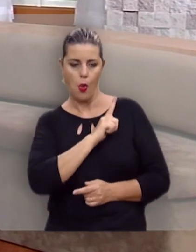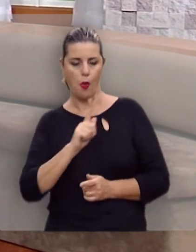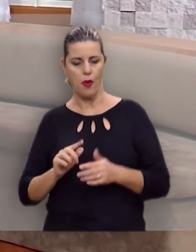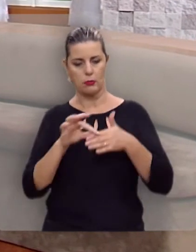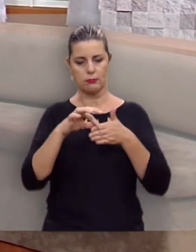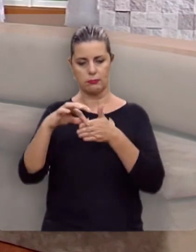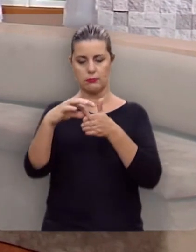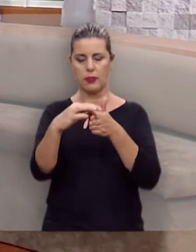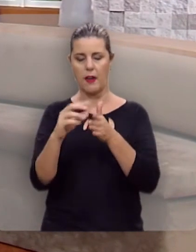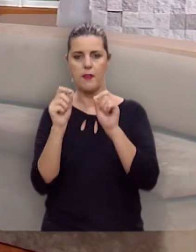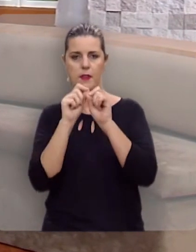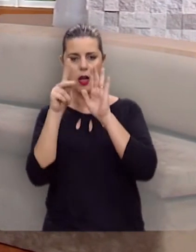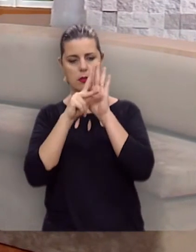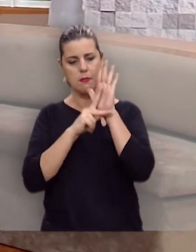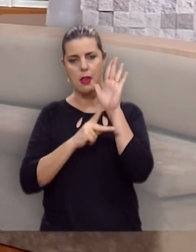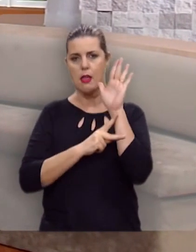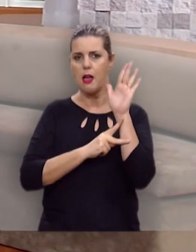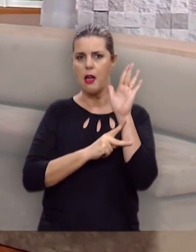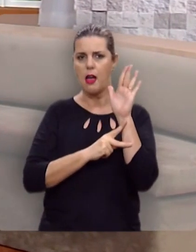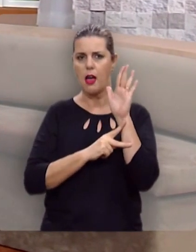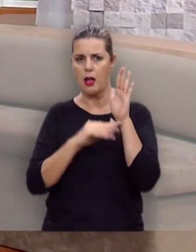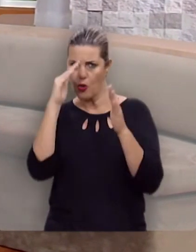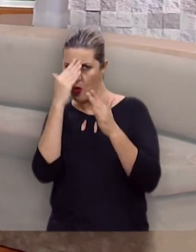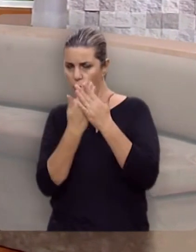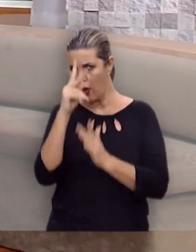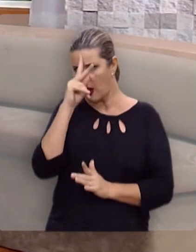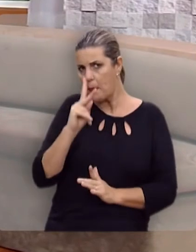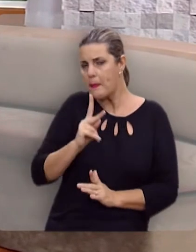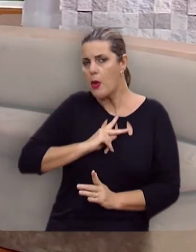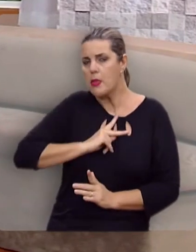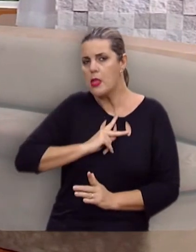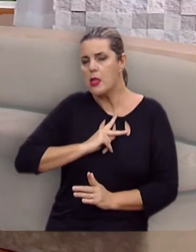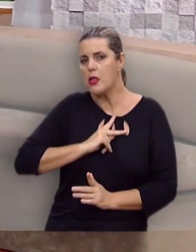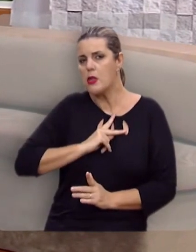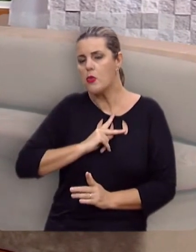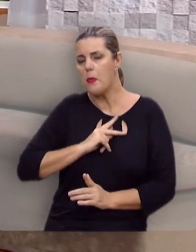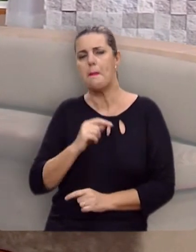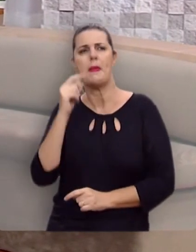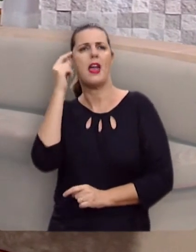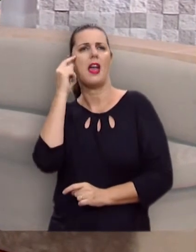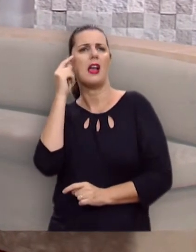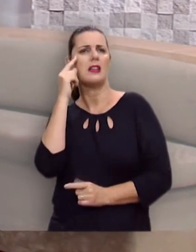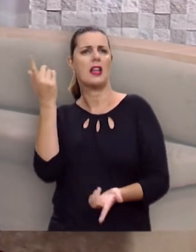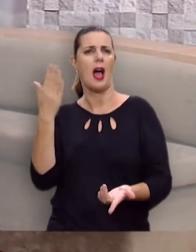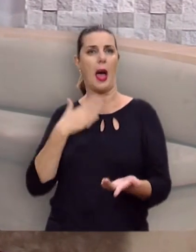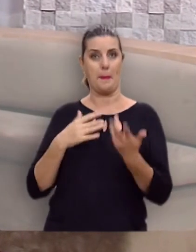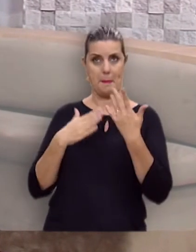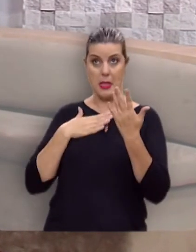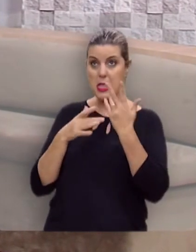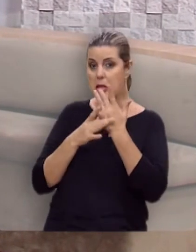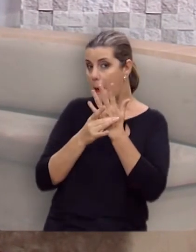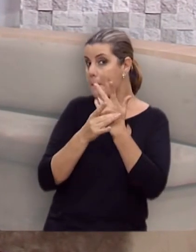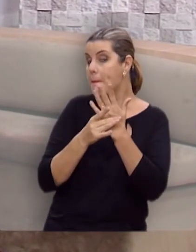aquele que faz planos, confiado em si mesmo, achando que tem nas suas